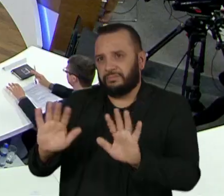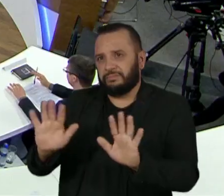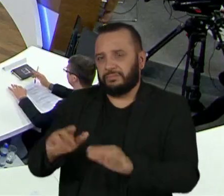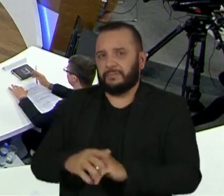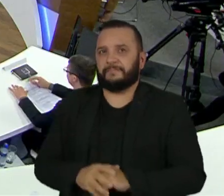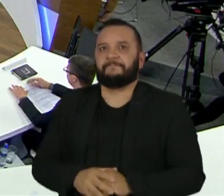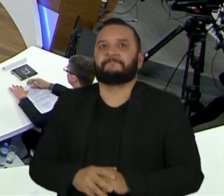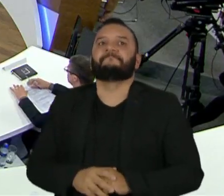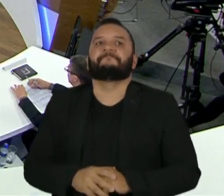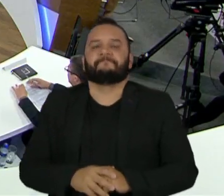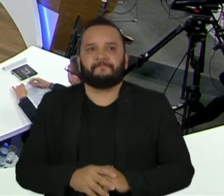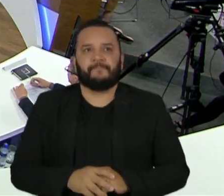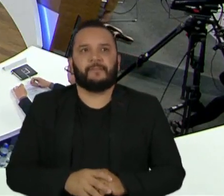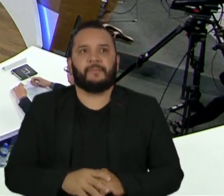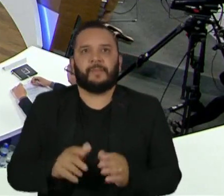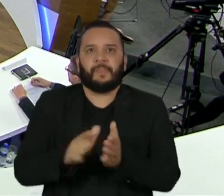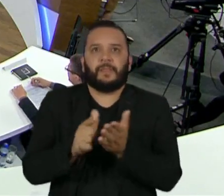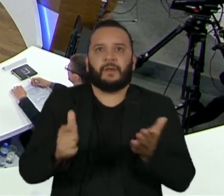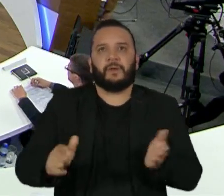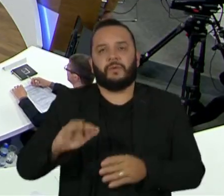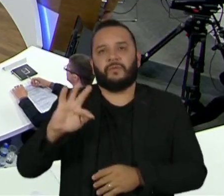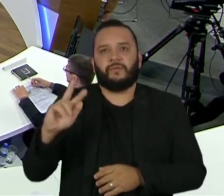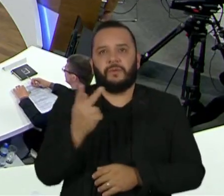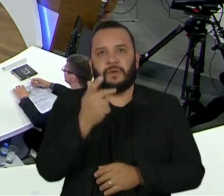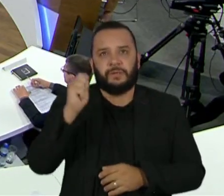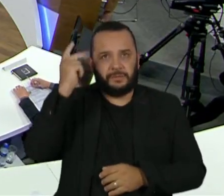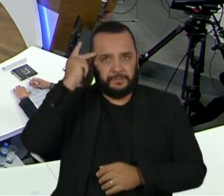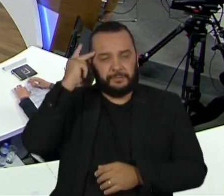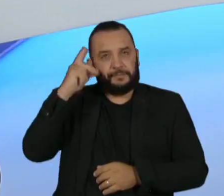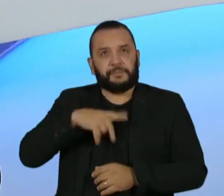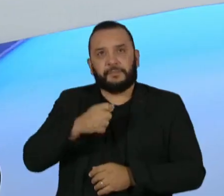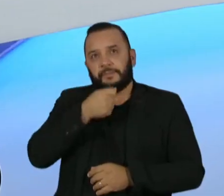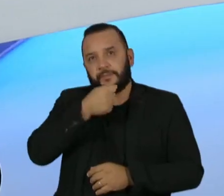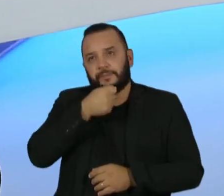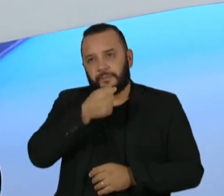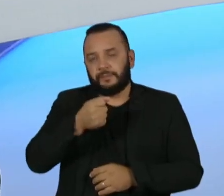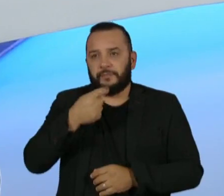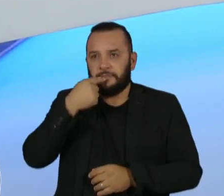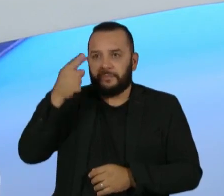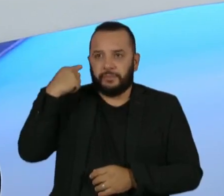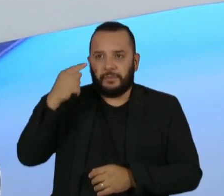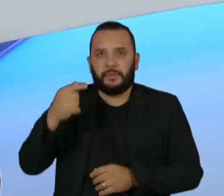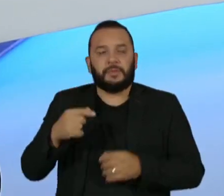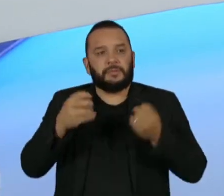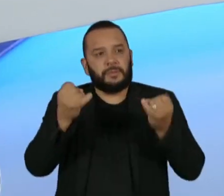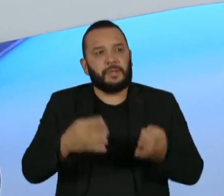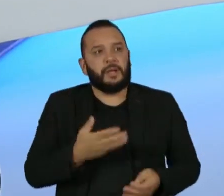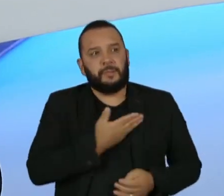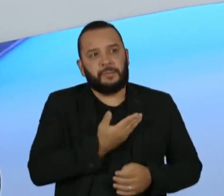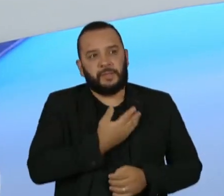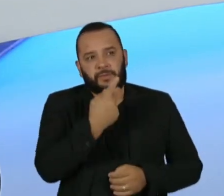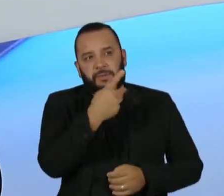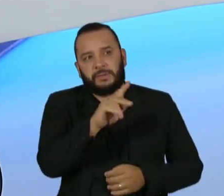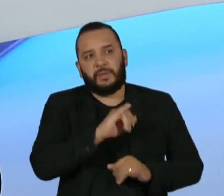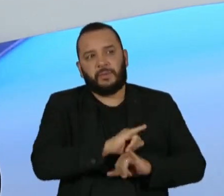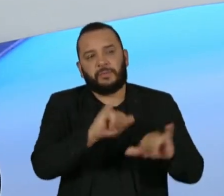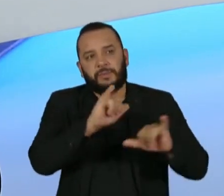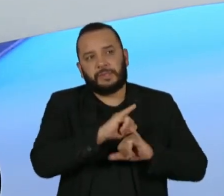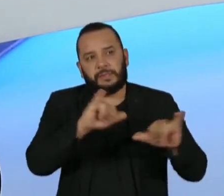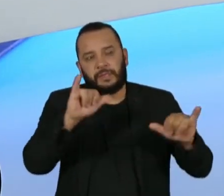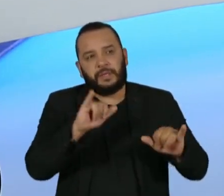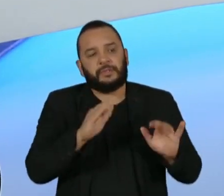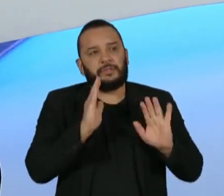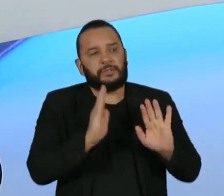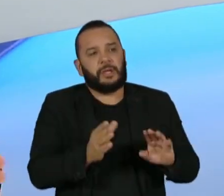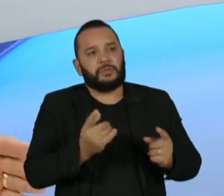Ministro, a Folha de São Paulo publicou uma reportagem neste final de semana que mostra que um amigo muito próximo do senhor, o publicitário, ele